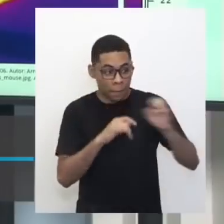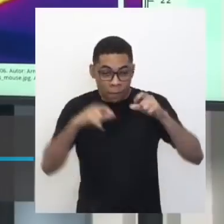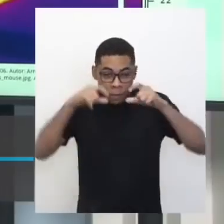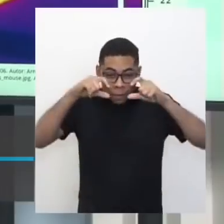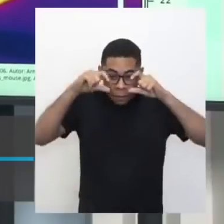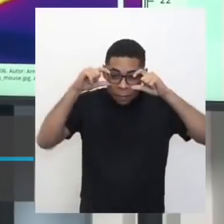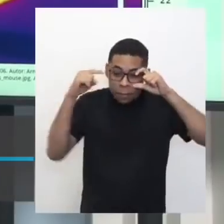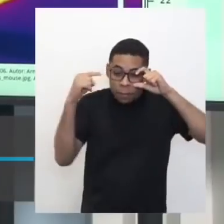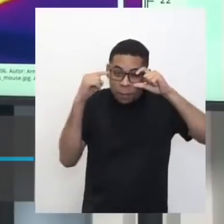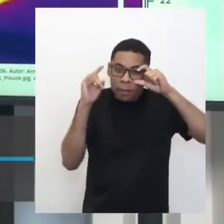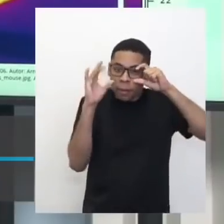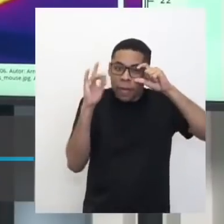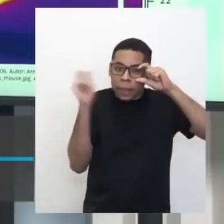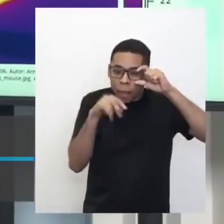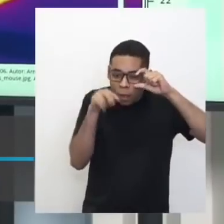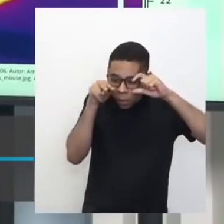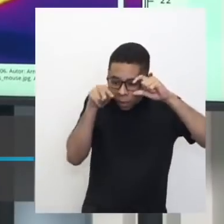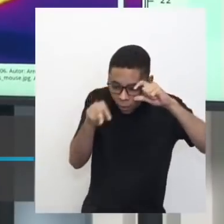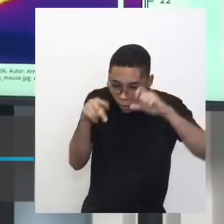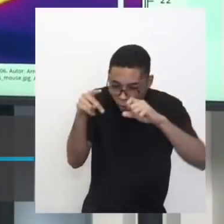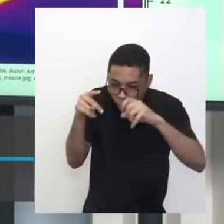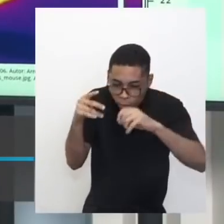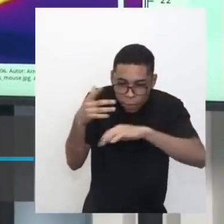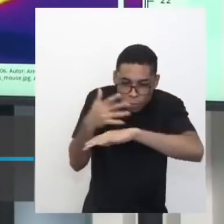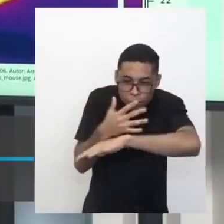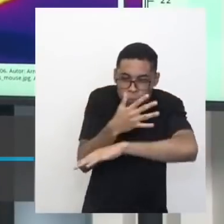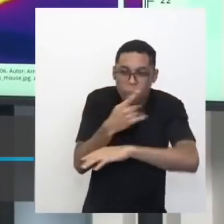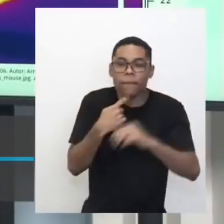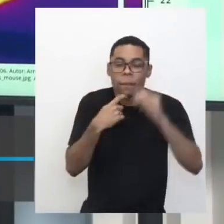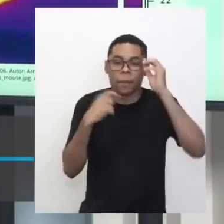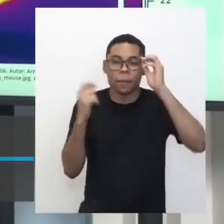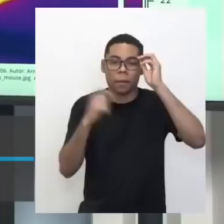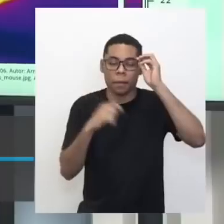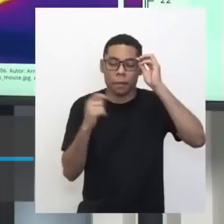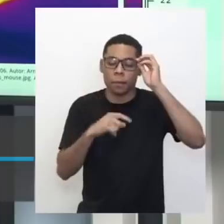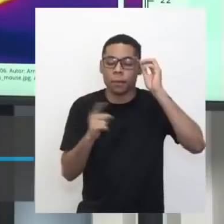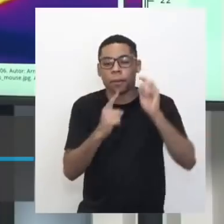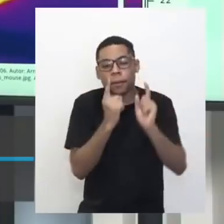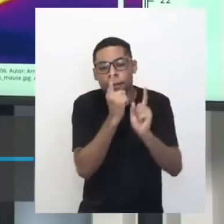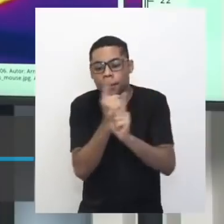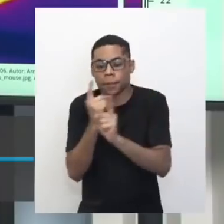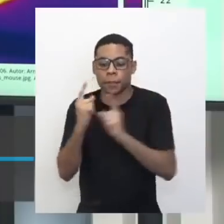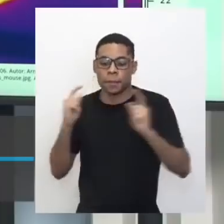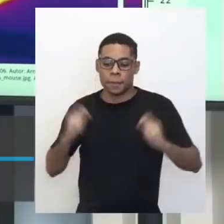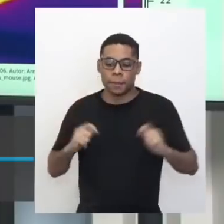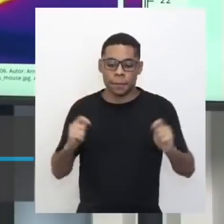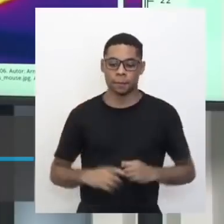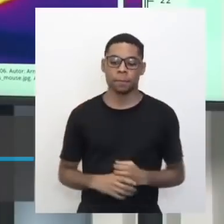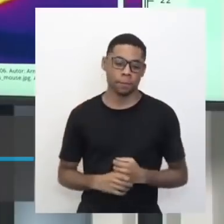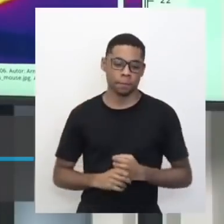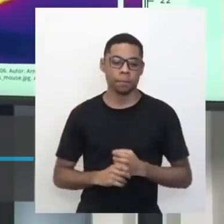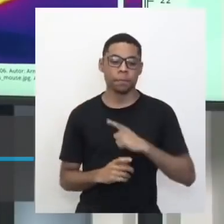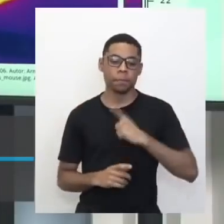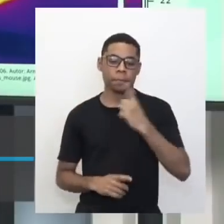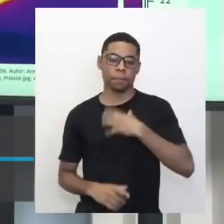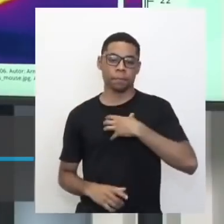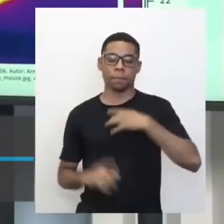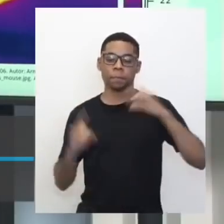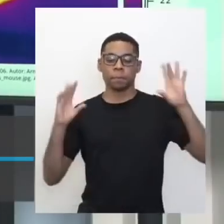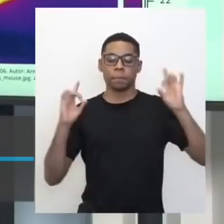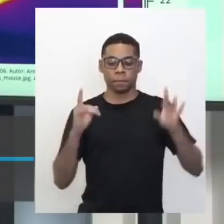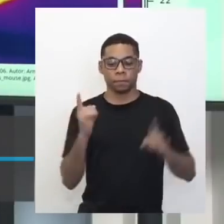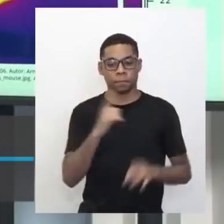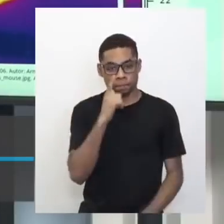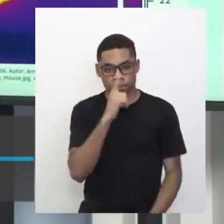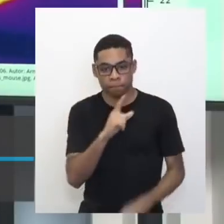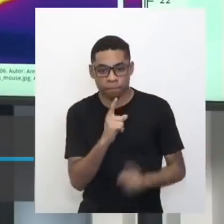que pode captar essa luz que a gente consegue detectar. Então, tem uma maneira especial que essa foto foi tirada para